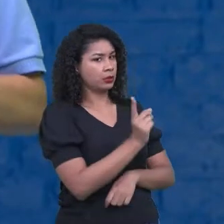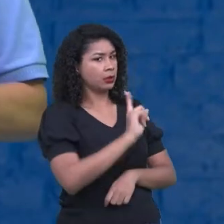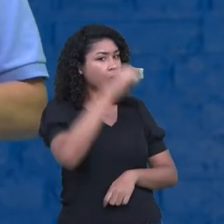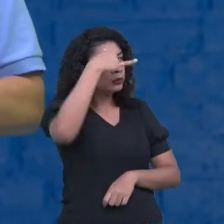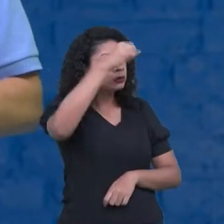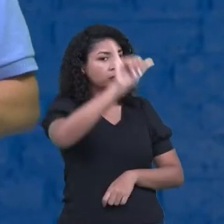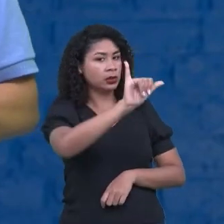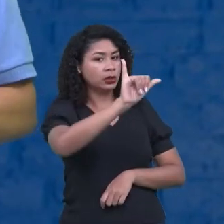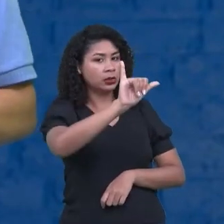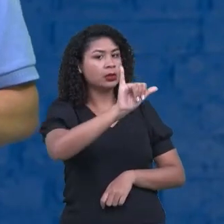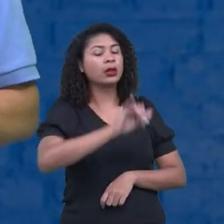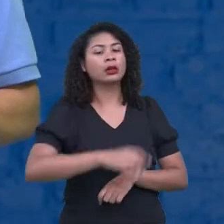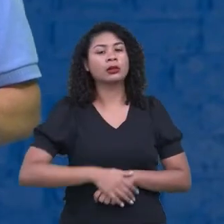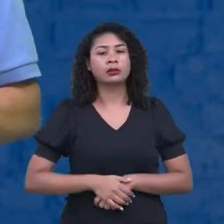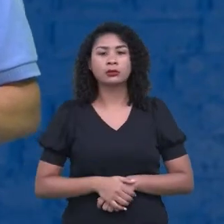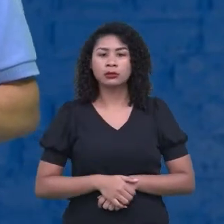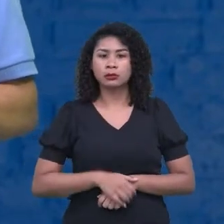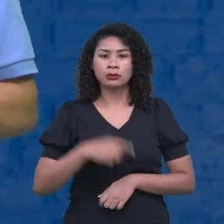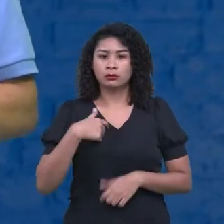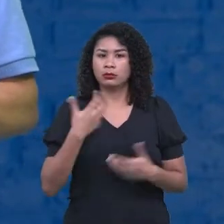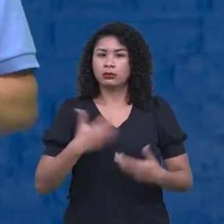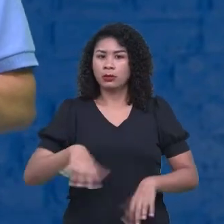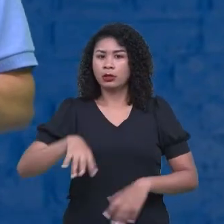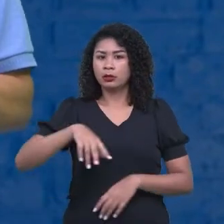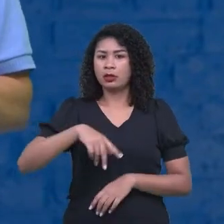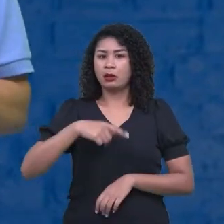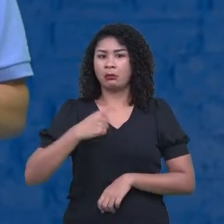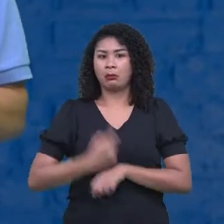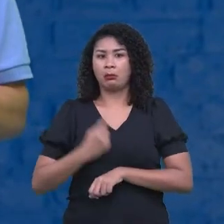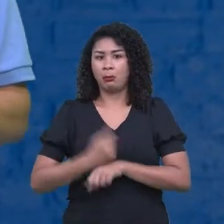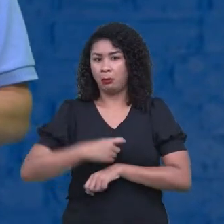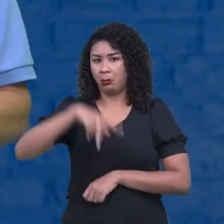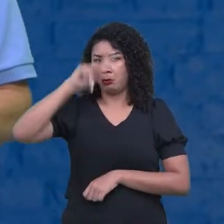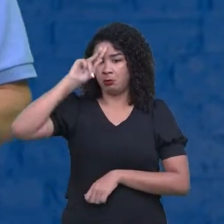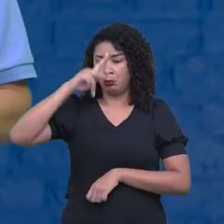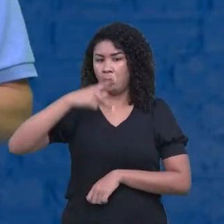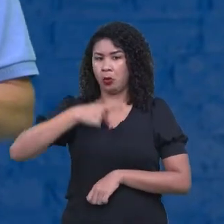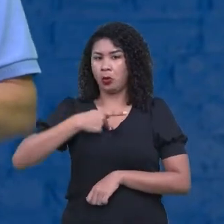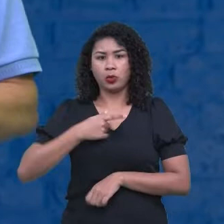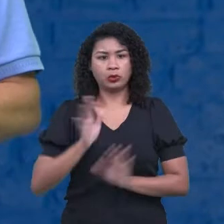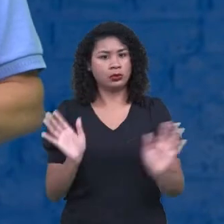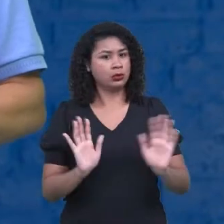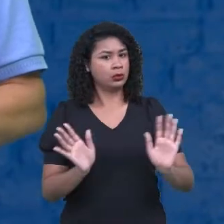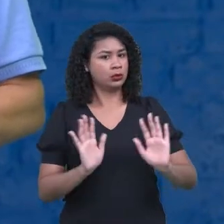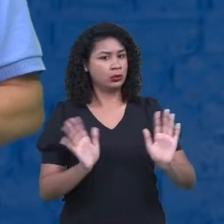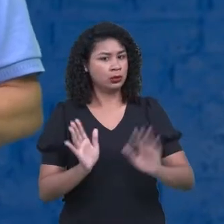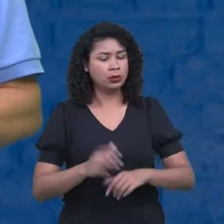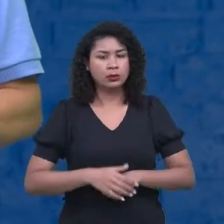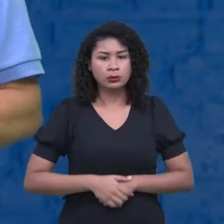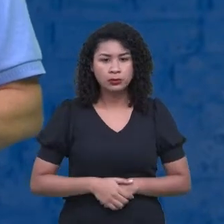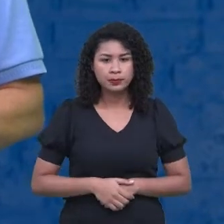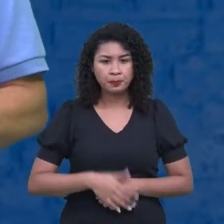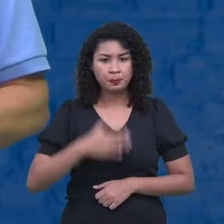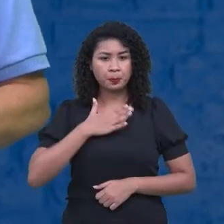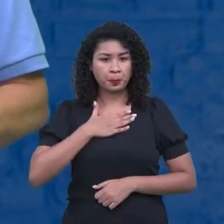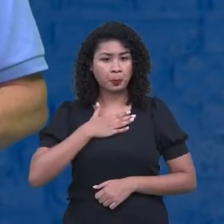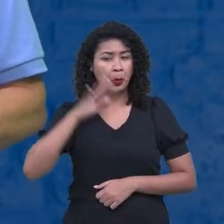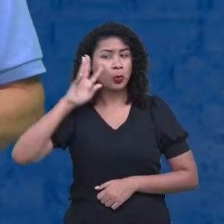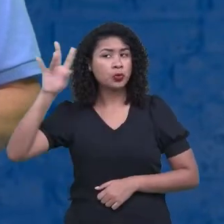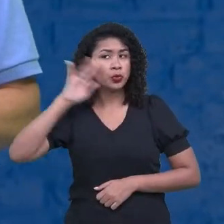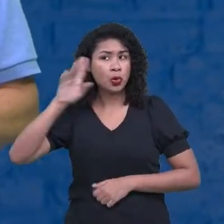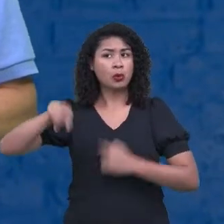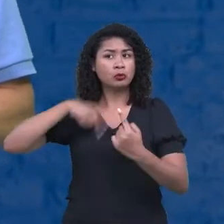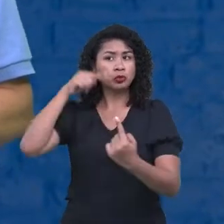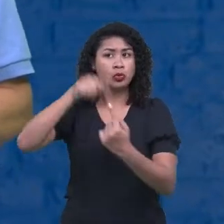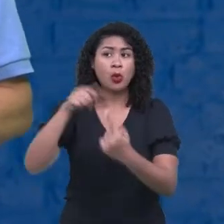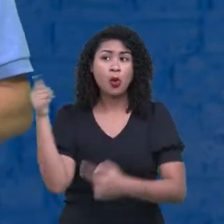Porque aí eu vou estar sendo egoísta. Quando eu digo, realizar os meus sonhos, eu realizo aquilo que eu vou me fazer bem. Aquilo que